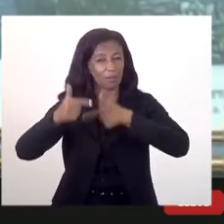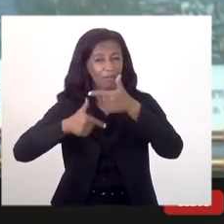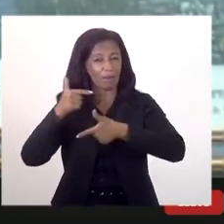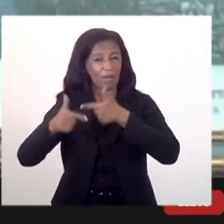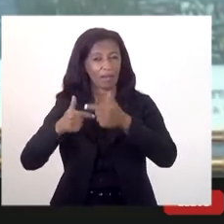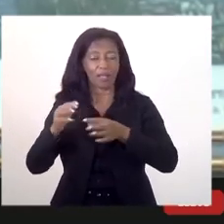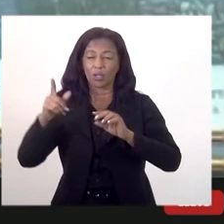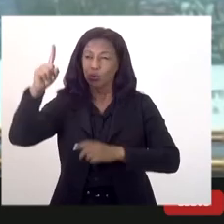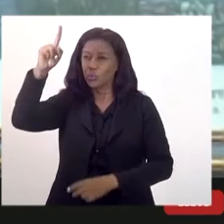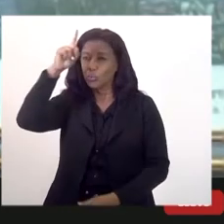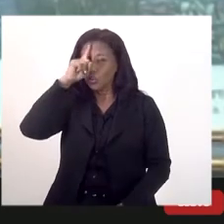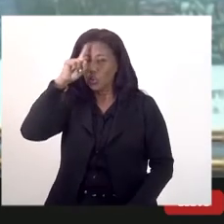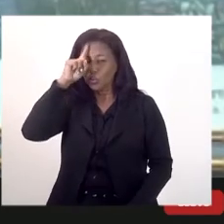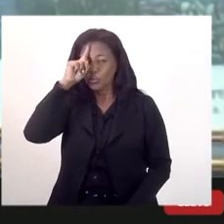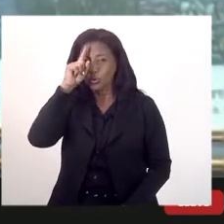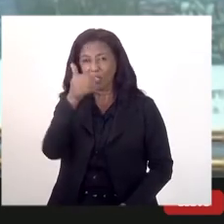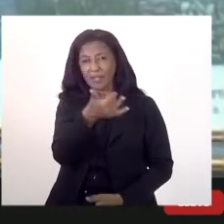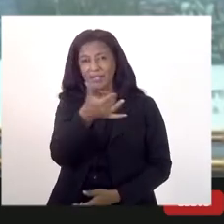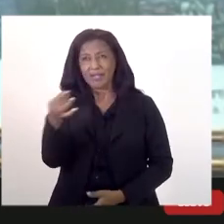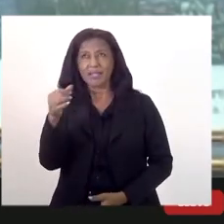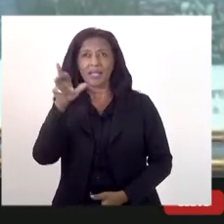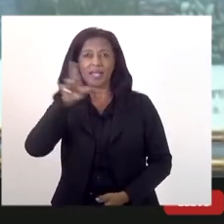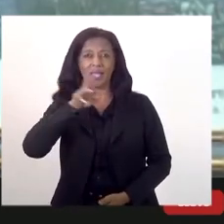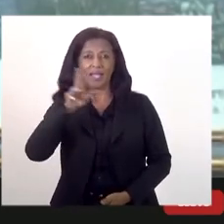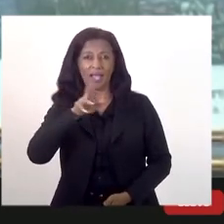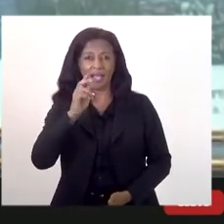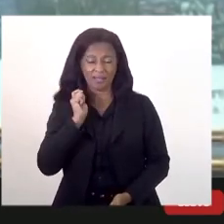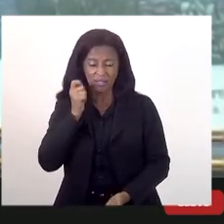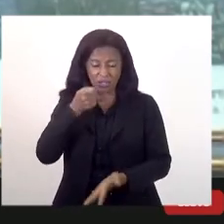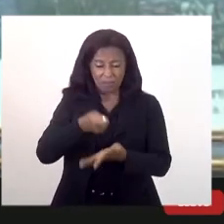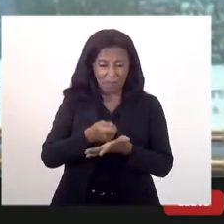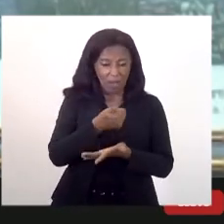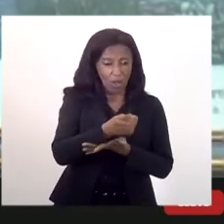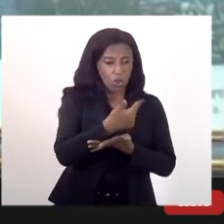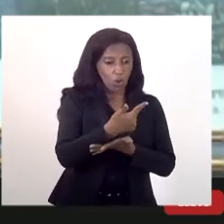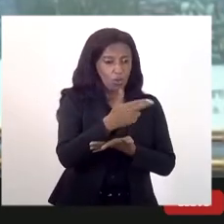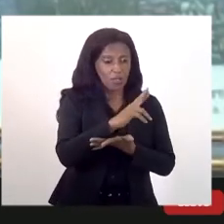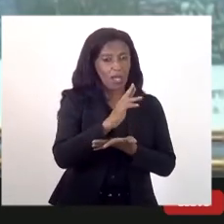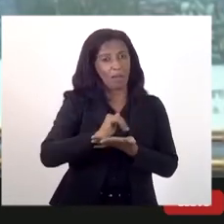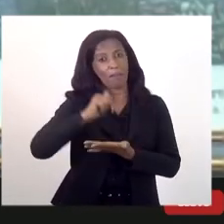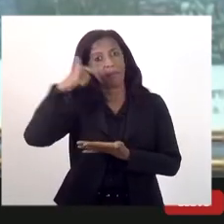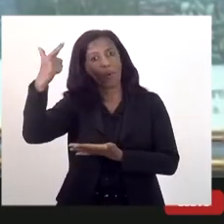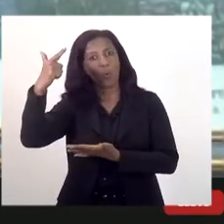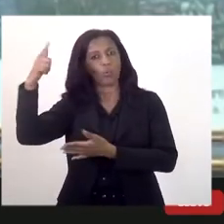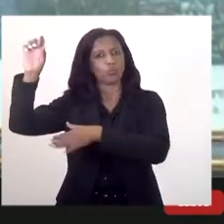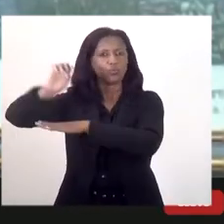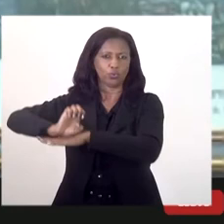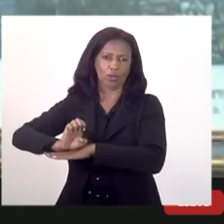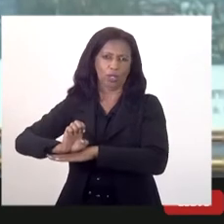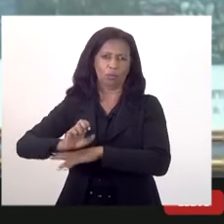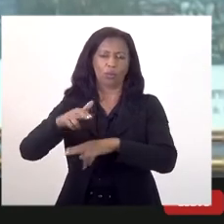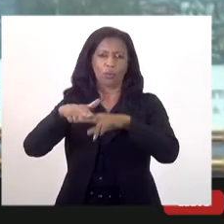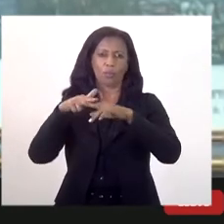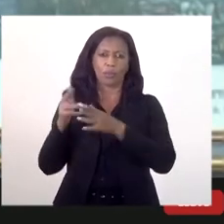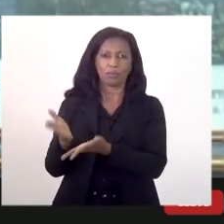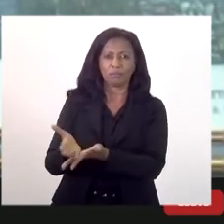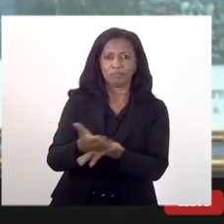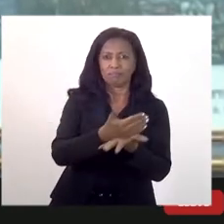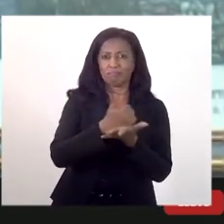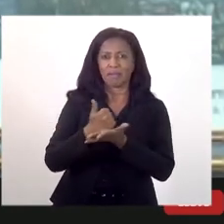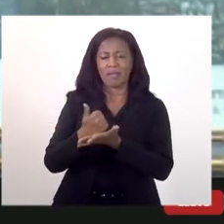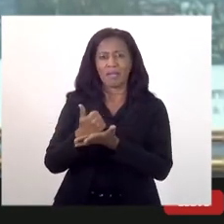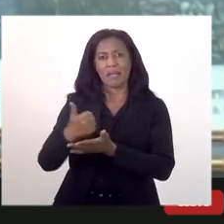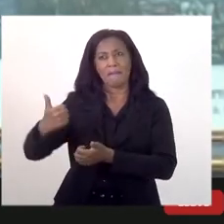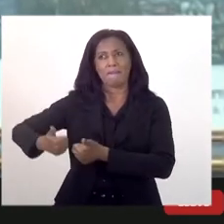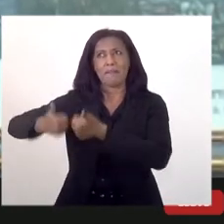e todo dia, a cada R$ que não compra de outro estado, nós mandamos R$ 12 para outro estado. É por isso que a arrecadação per capita deles é muito melhor